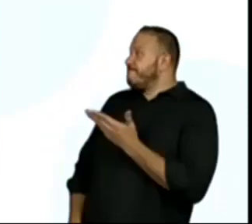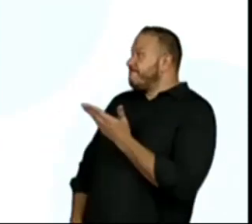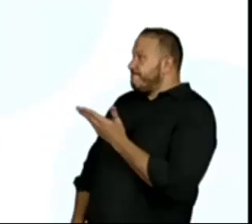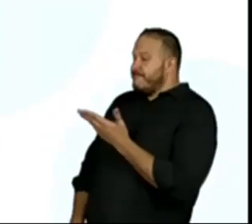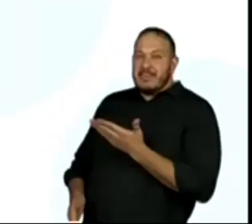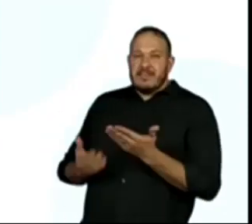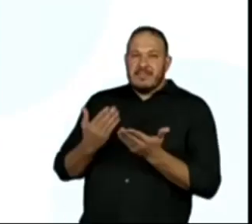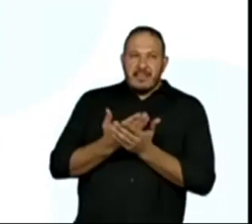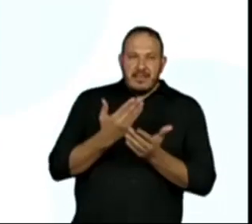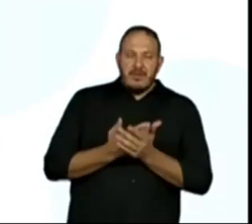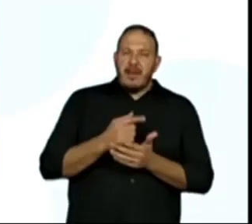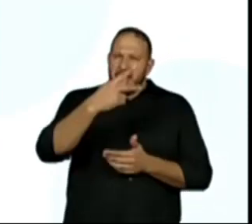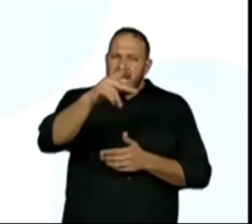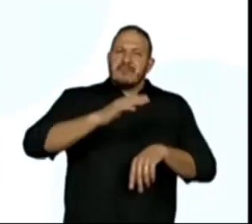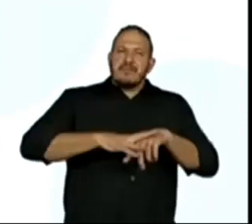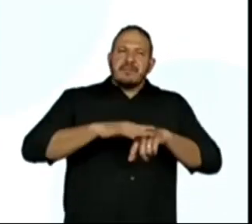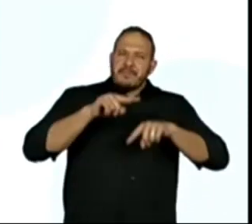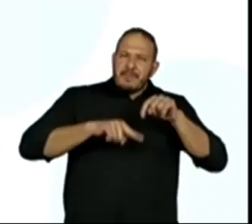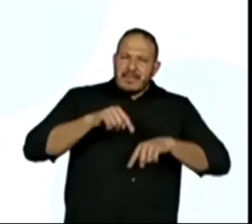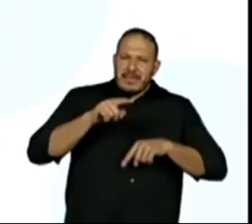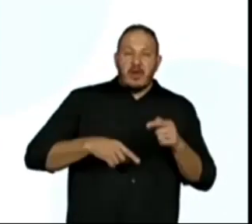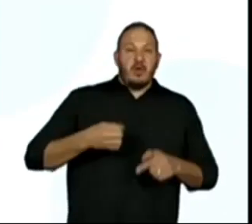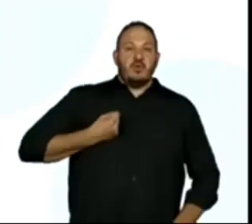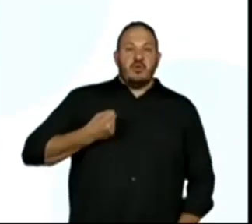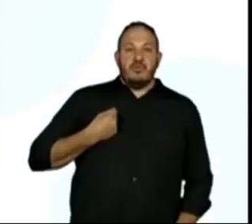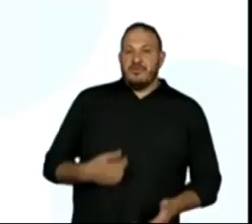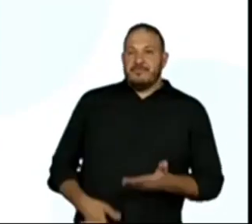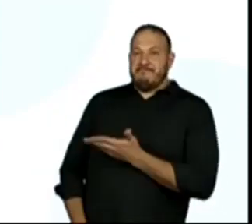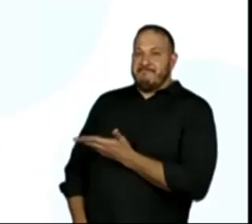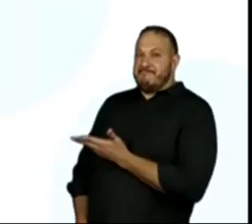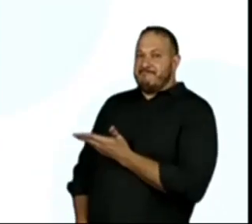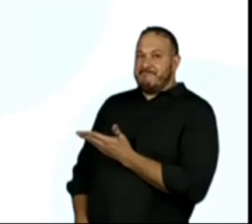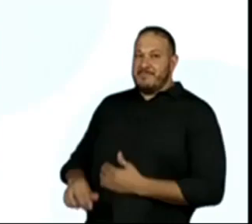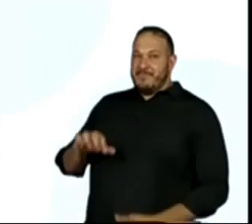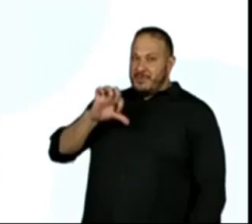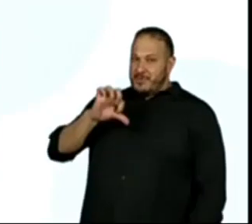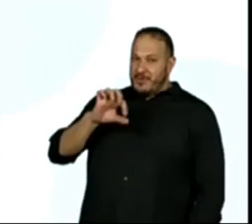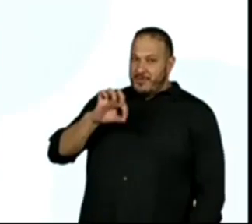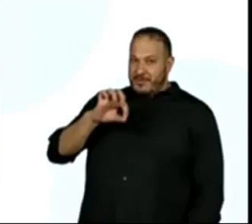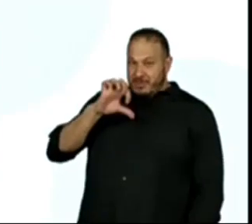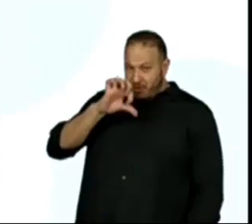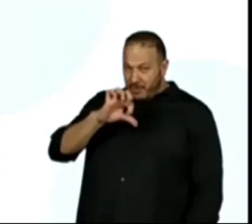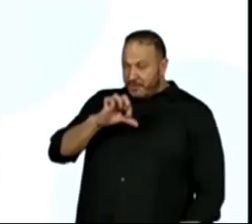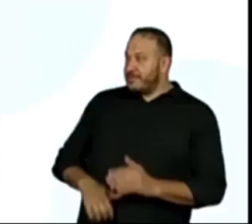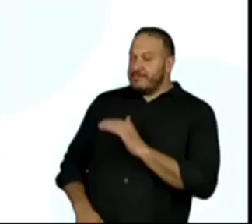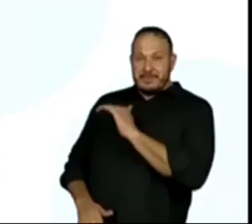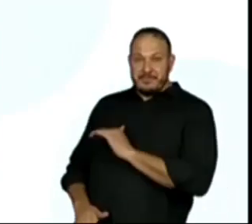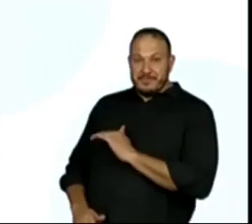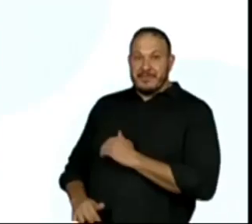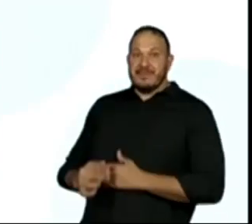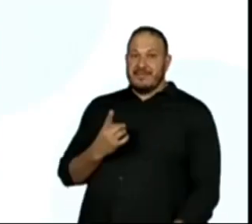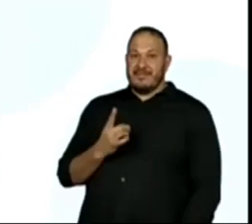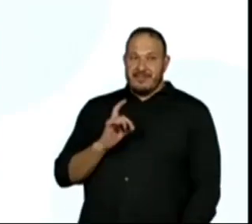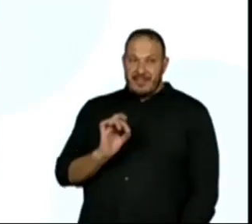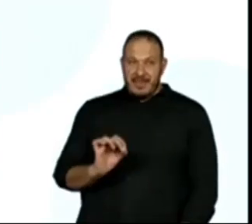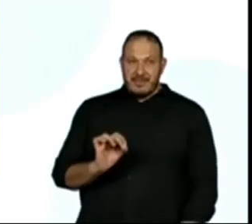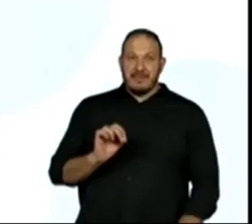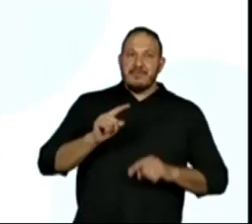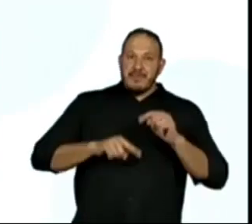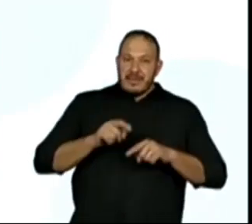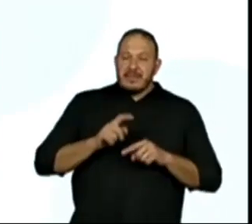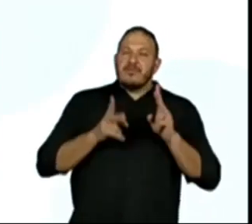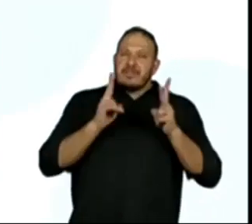as aulas lá no seu material. Nove e dez do seu material Aprender Sempre,